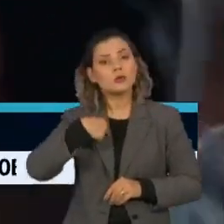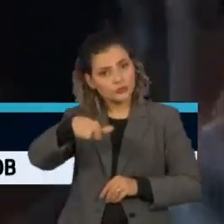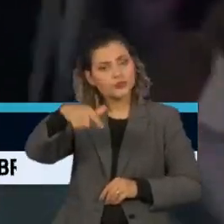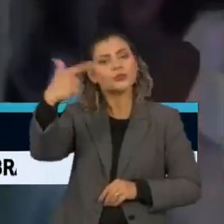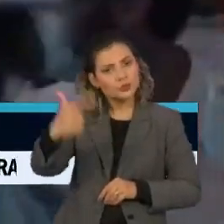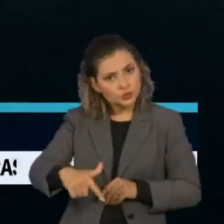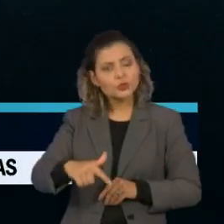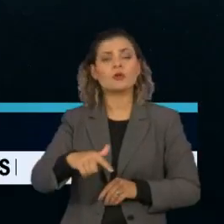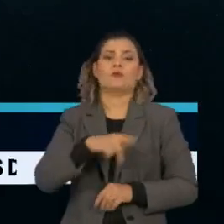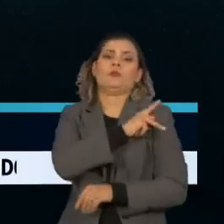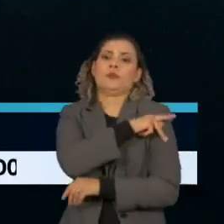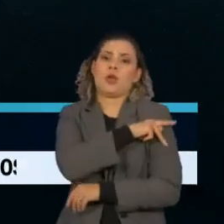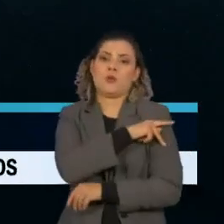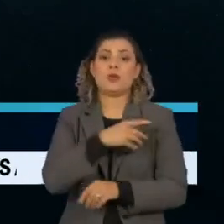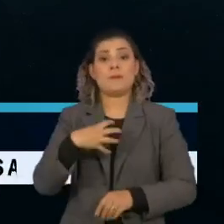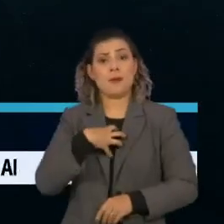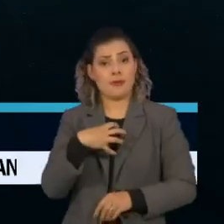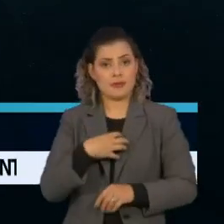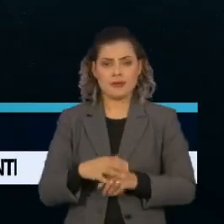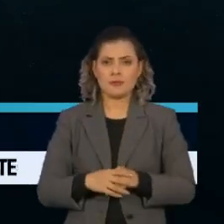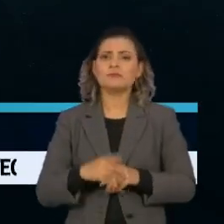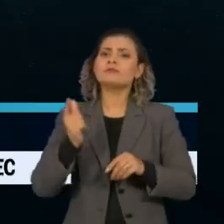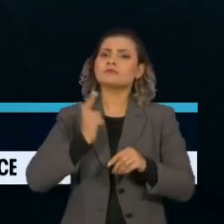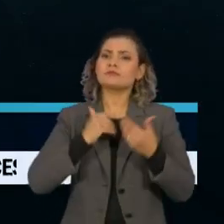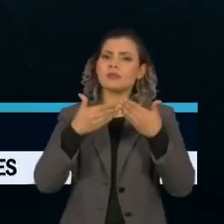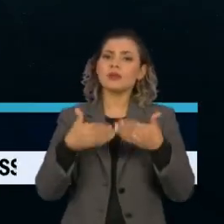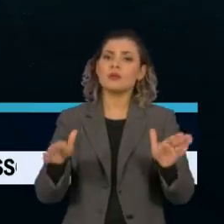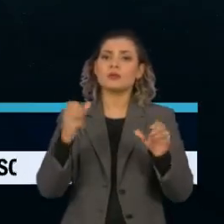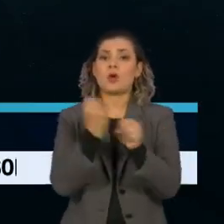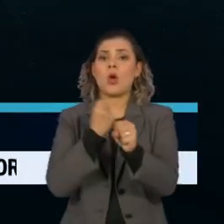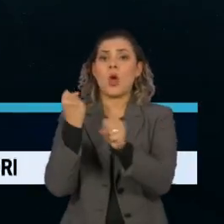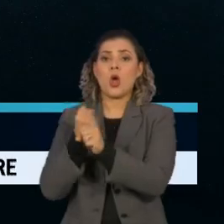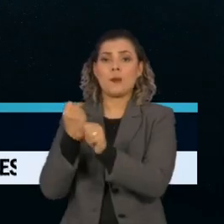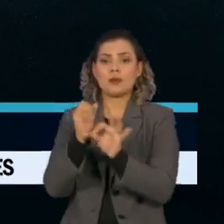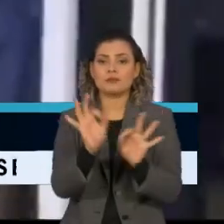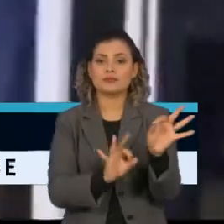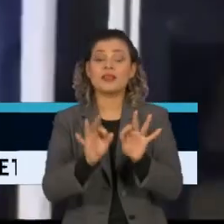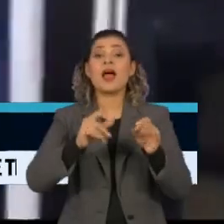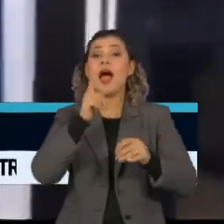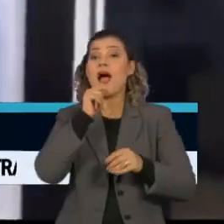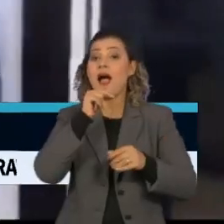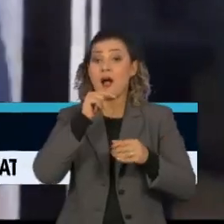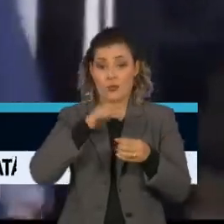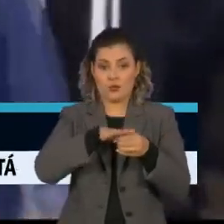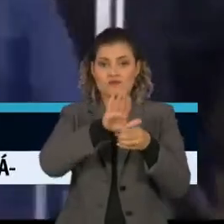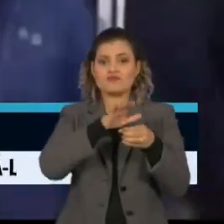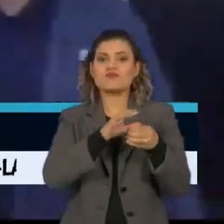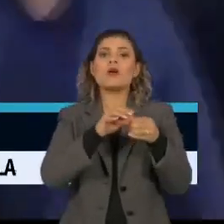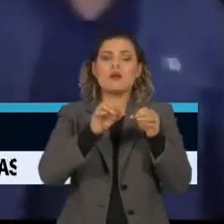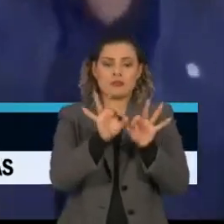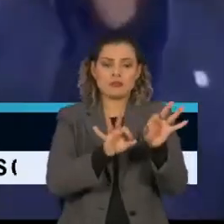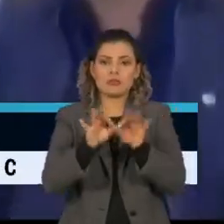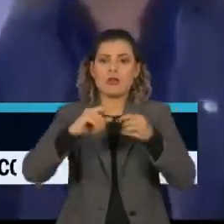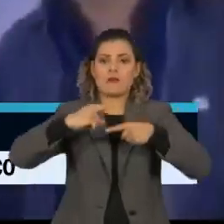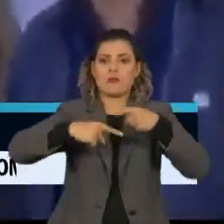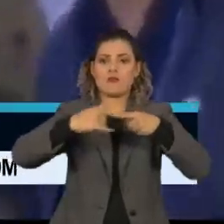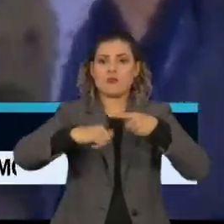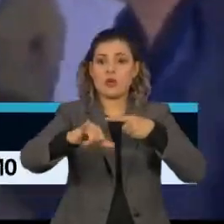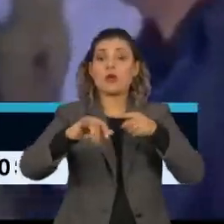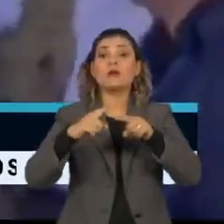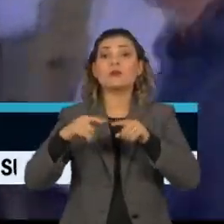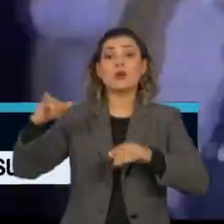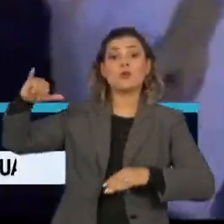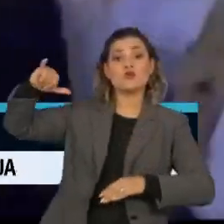cidades do Piauí e da Bahia para a inauguração de uma obra de abastecimento de água. Bolsonaro havia acabado de desembarcar no